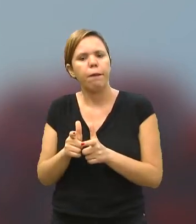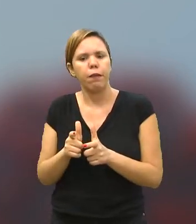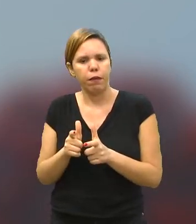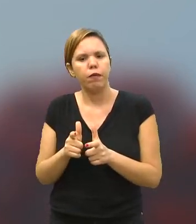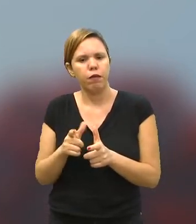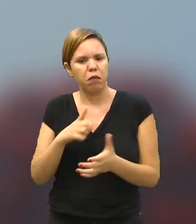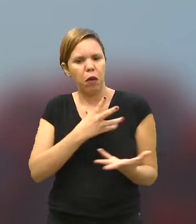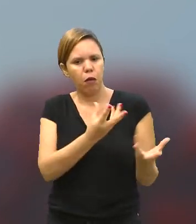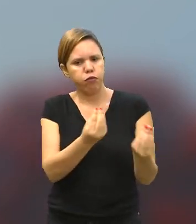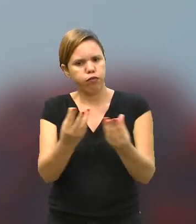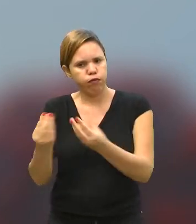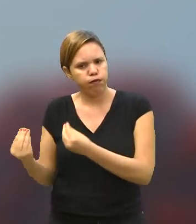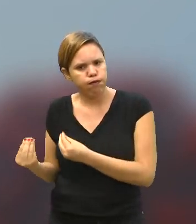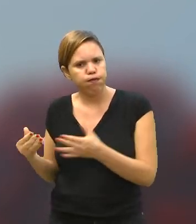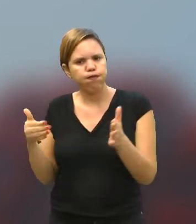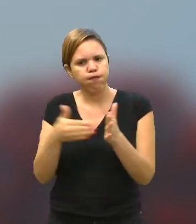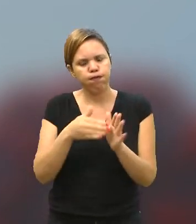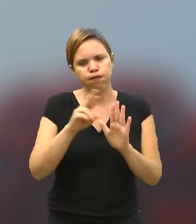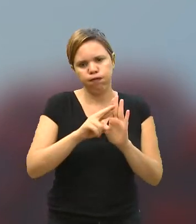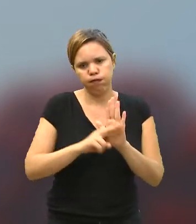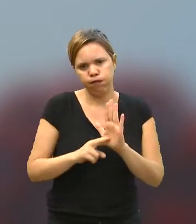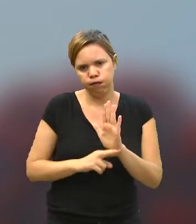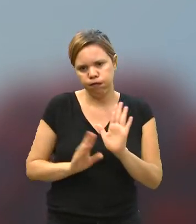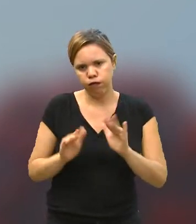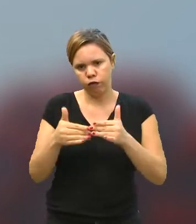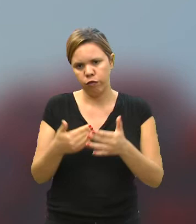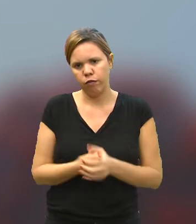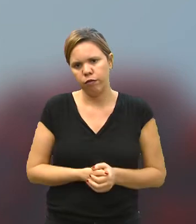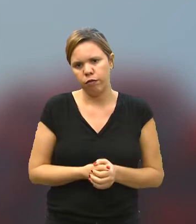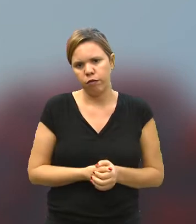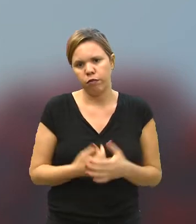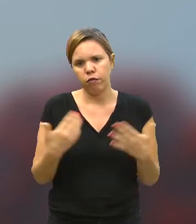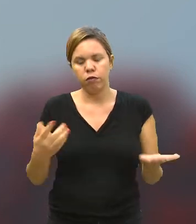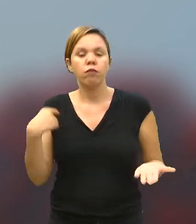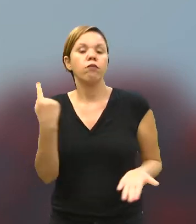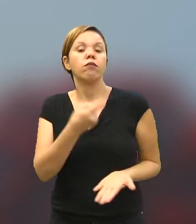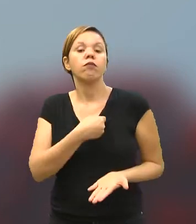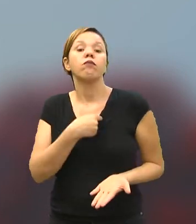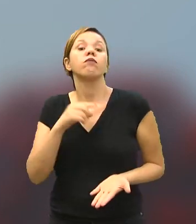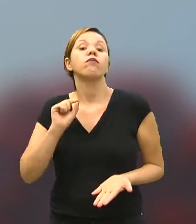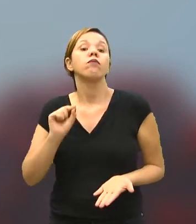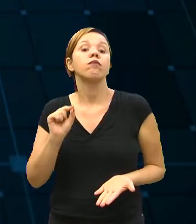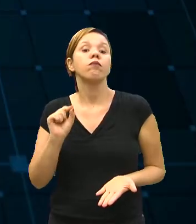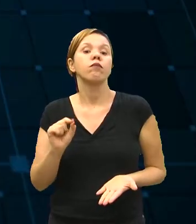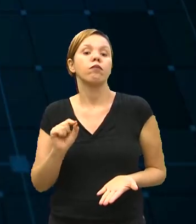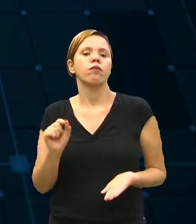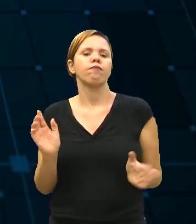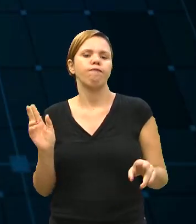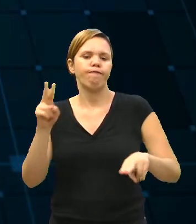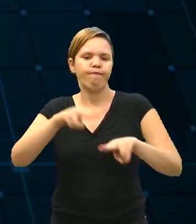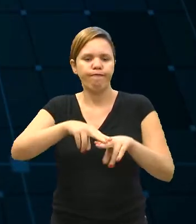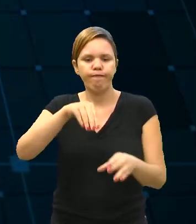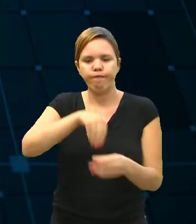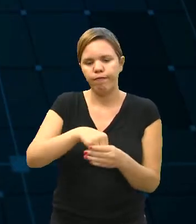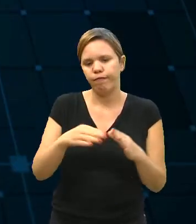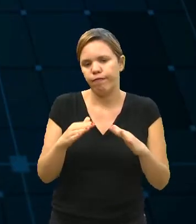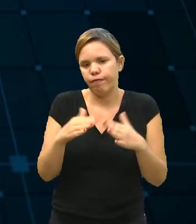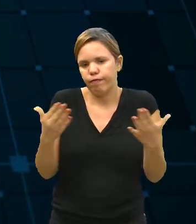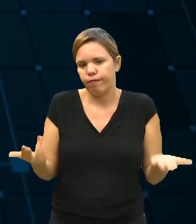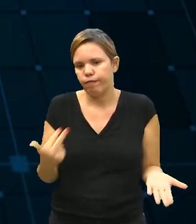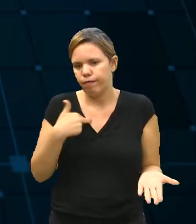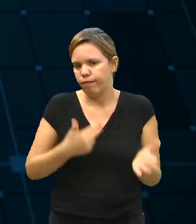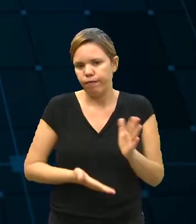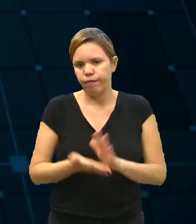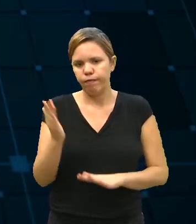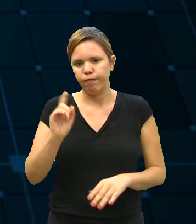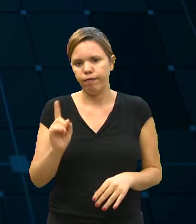pequena, está tendo muitas restrições nesse sentido, né? Então, a gente está preso dentro